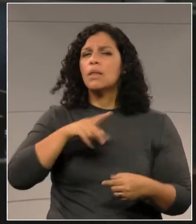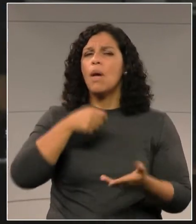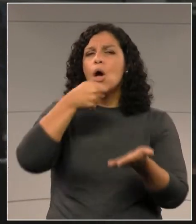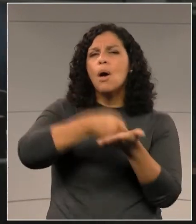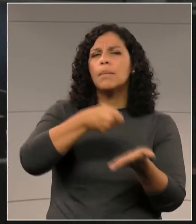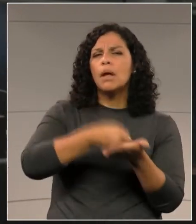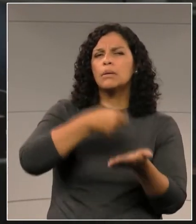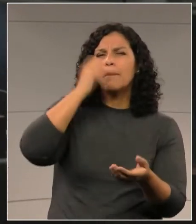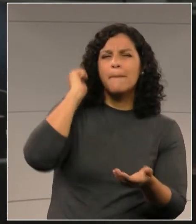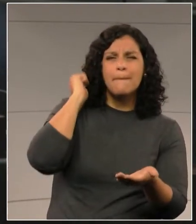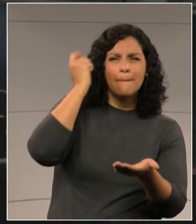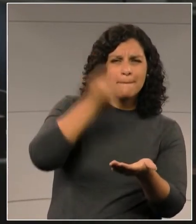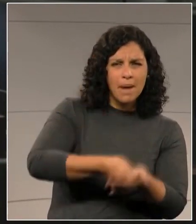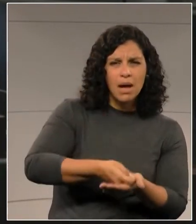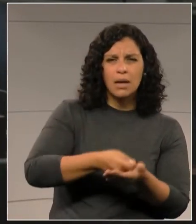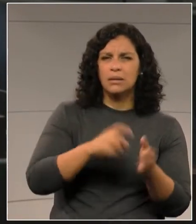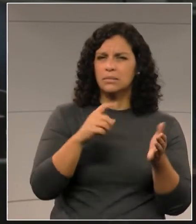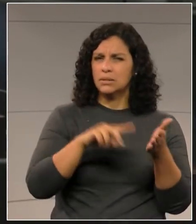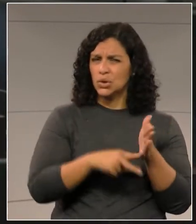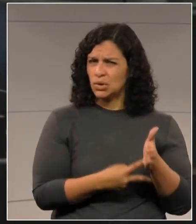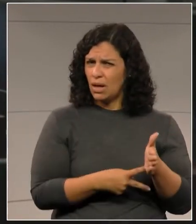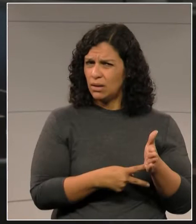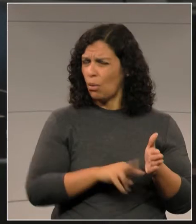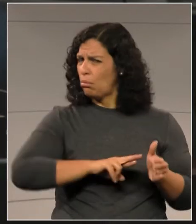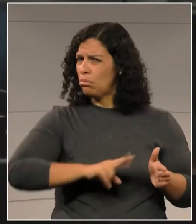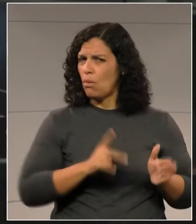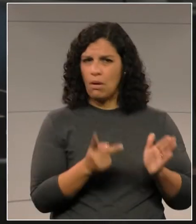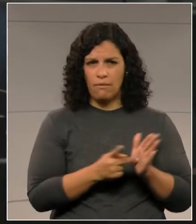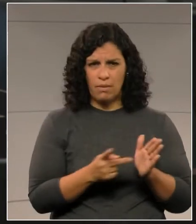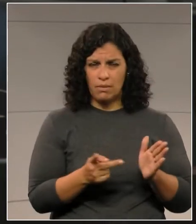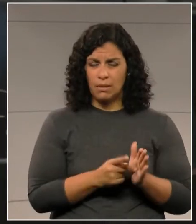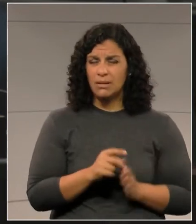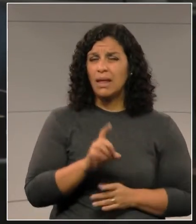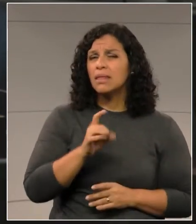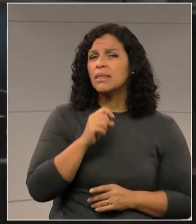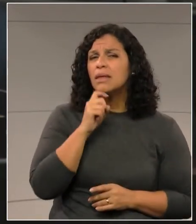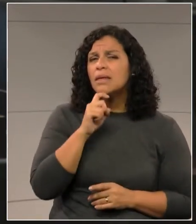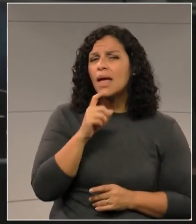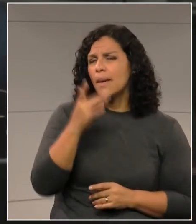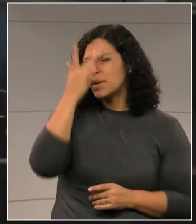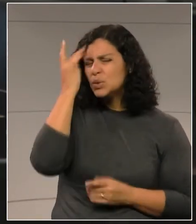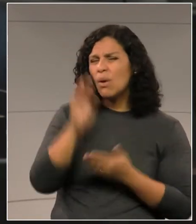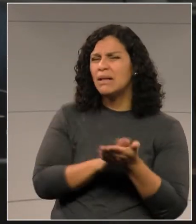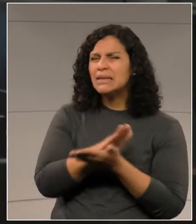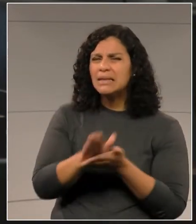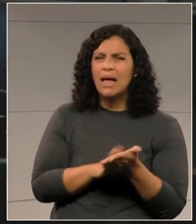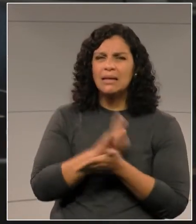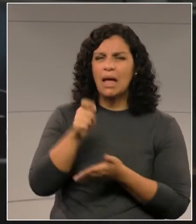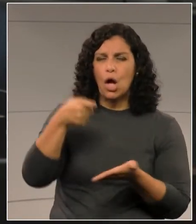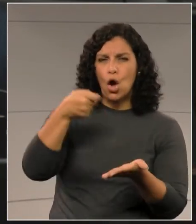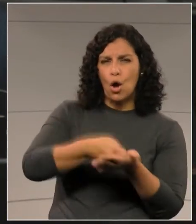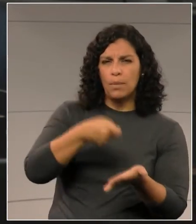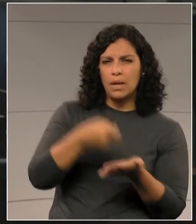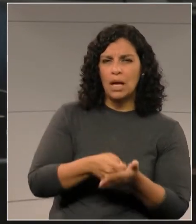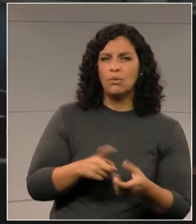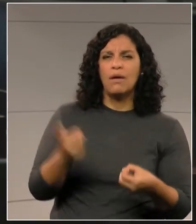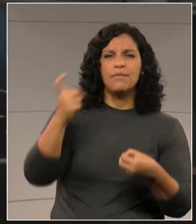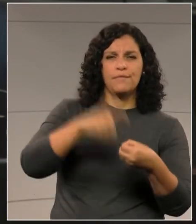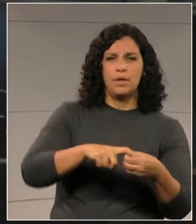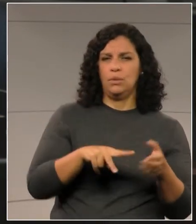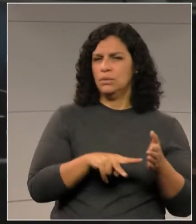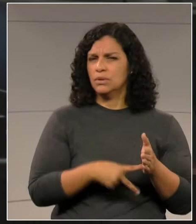não corresponde com a verdade. Nenhum servidor, nenhum trabalhador brasileiro é obrigado a se filiar a sindicato.